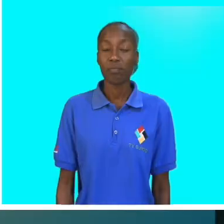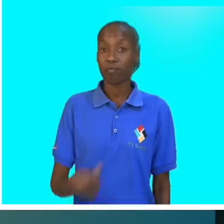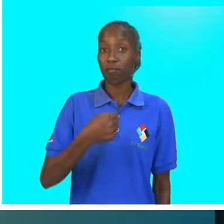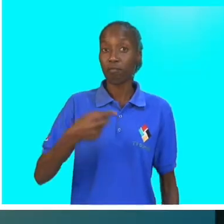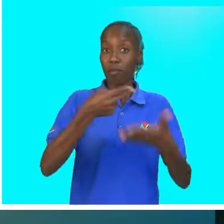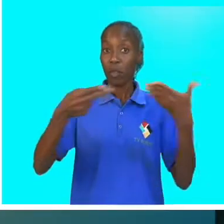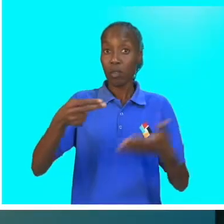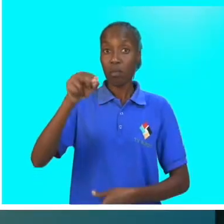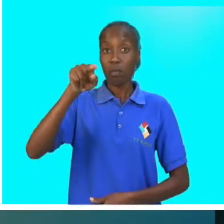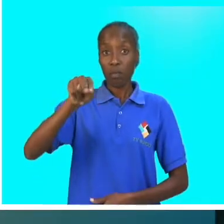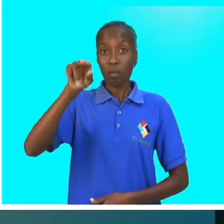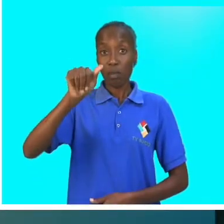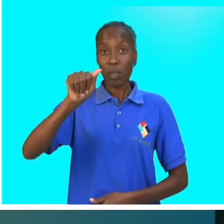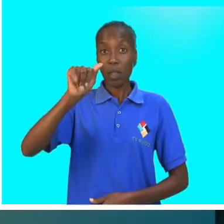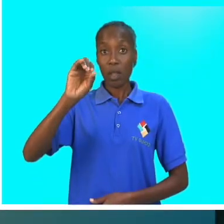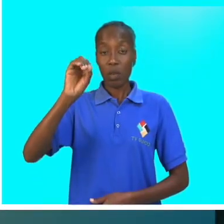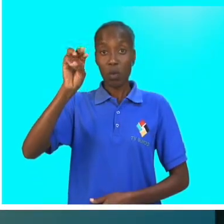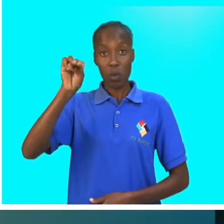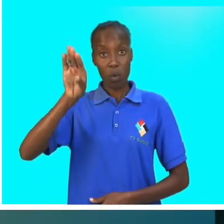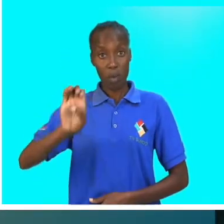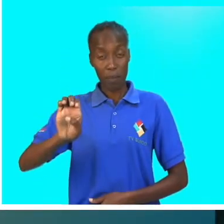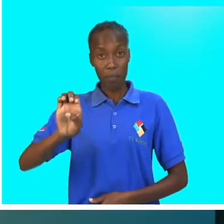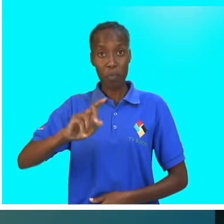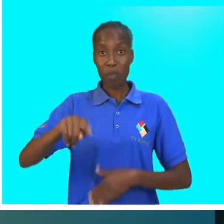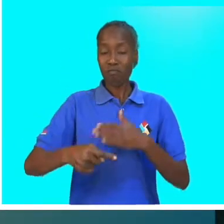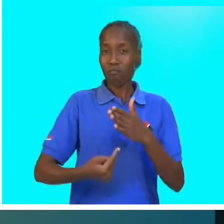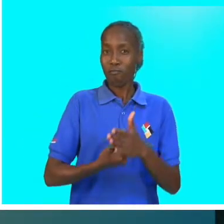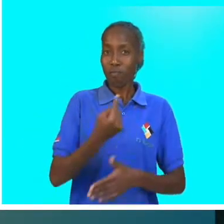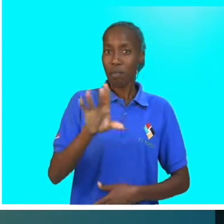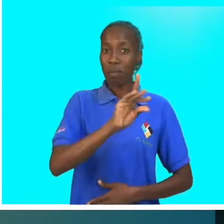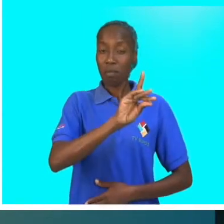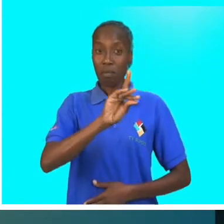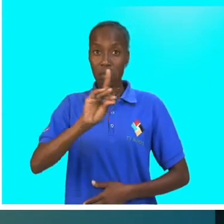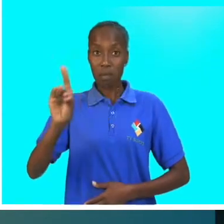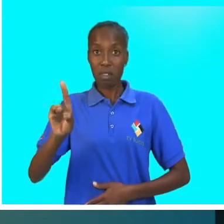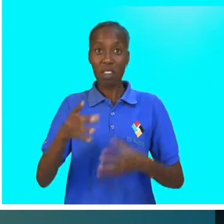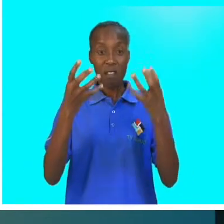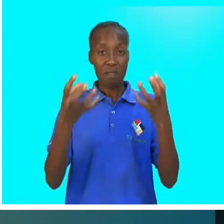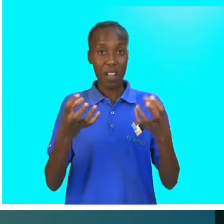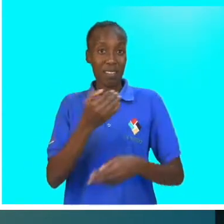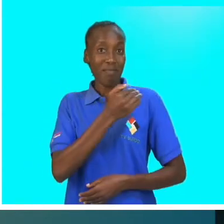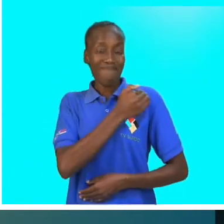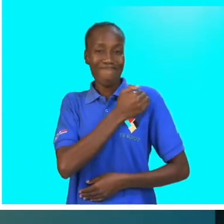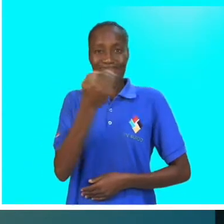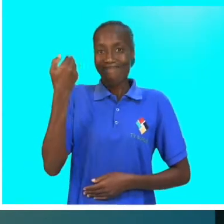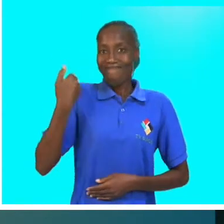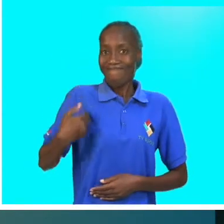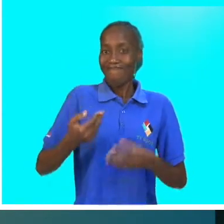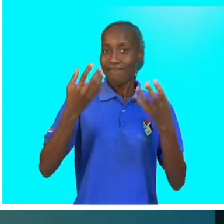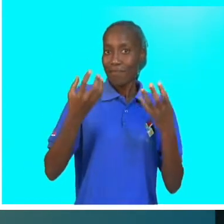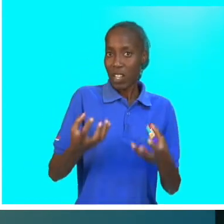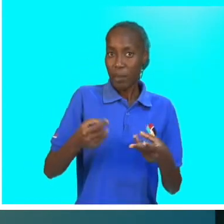Eu chamo-me Naume. O nome da minha deficiência é Focomelia Superior.